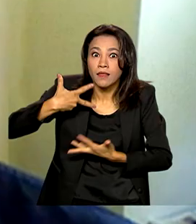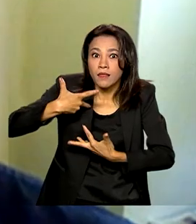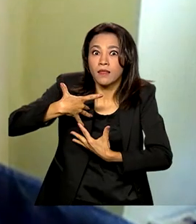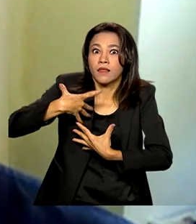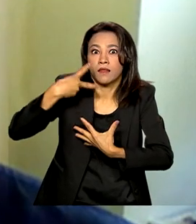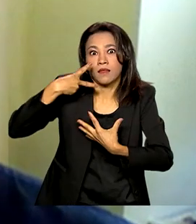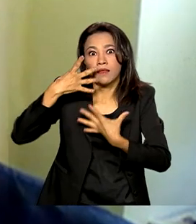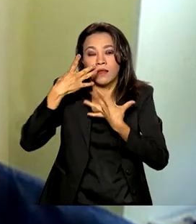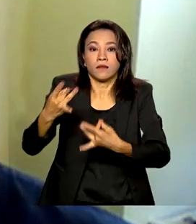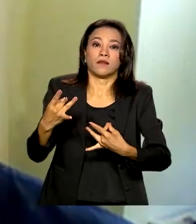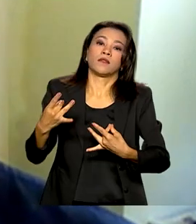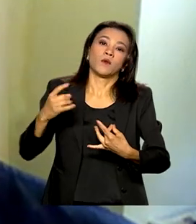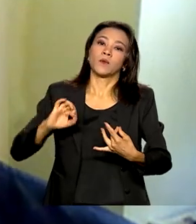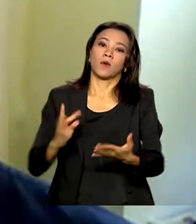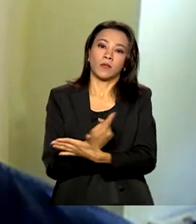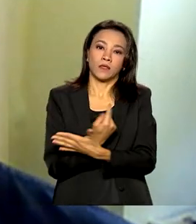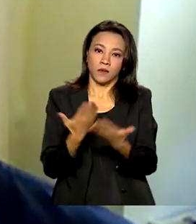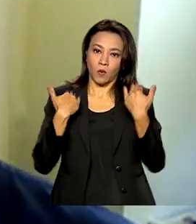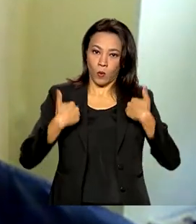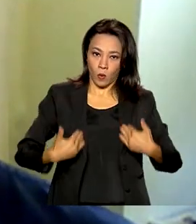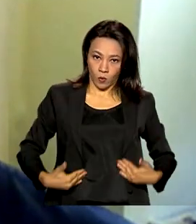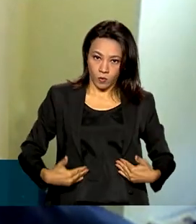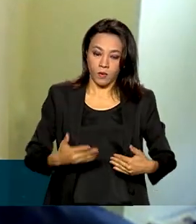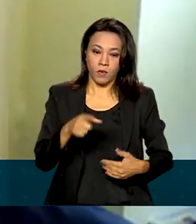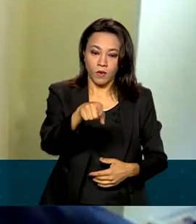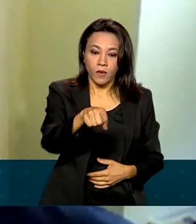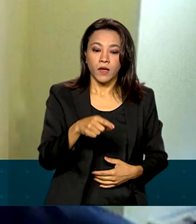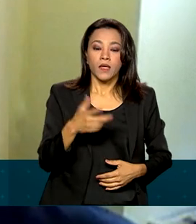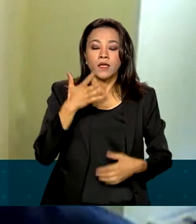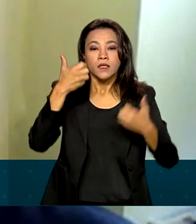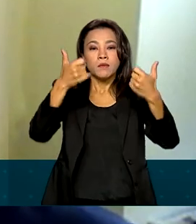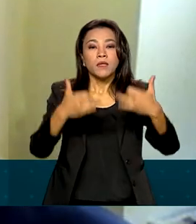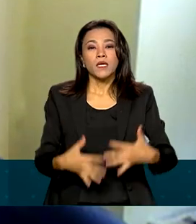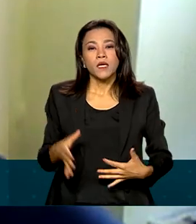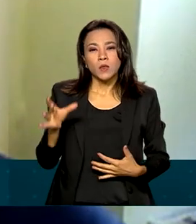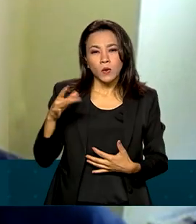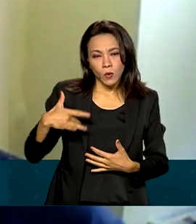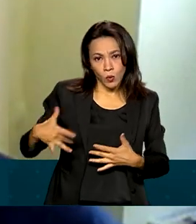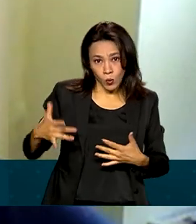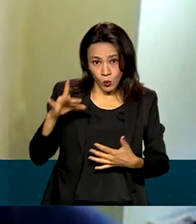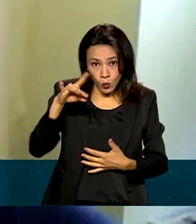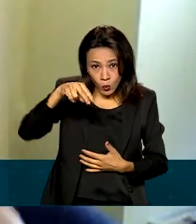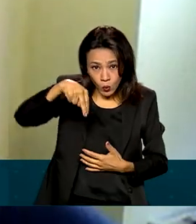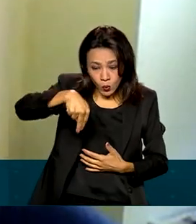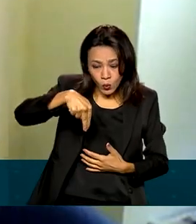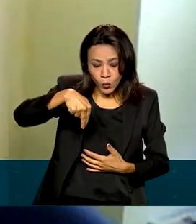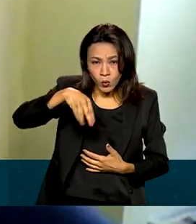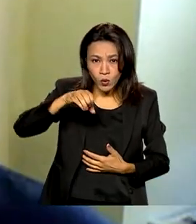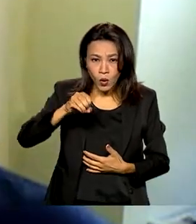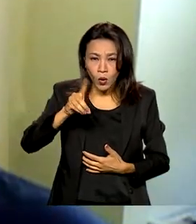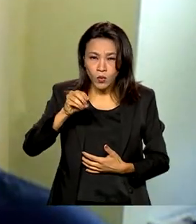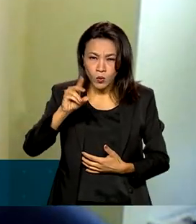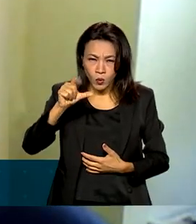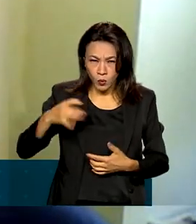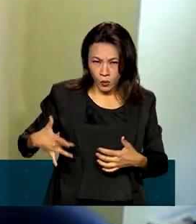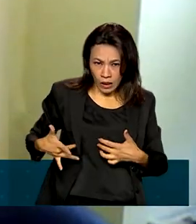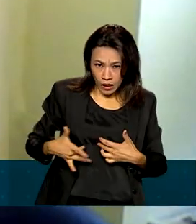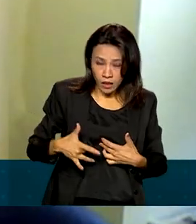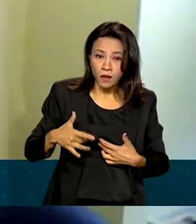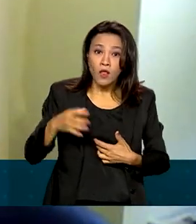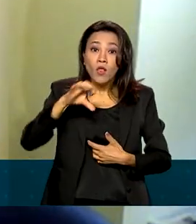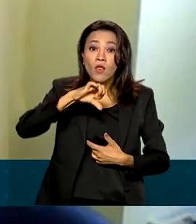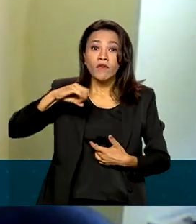corpo. O caroço diferente da anulação normal da mama, ele chama muita atenção. 90% dos casos de câncer de mama